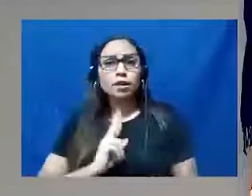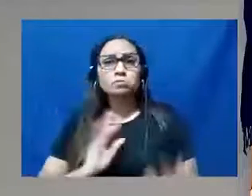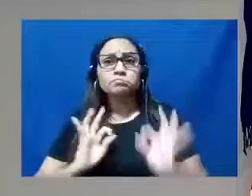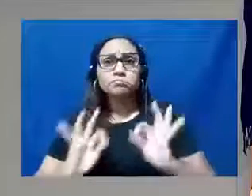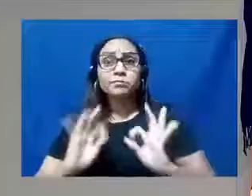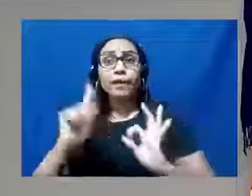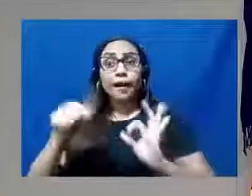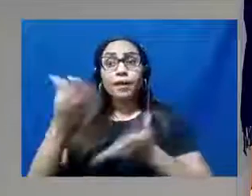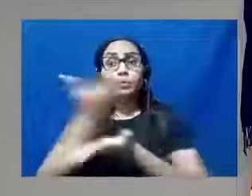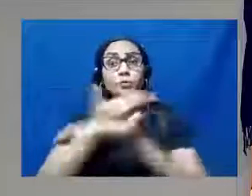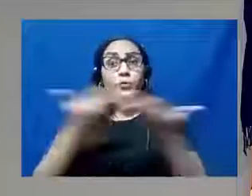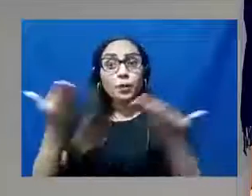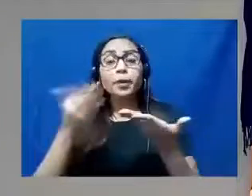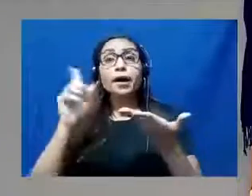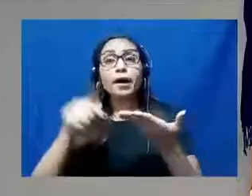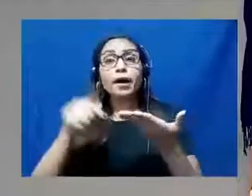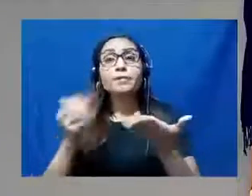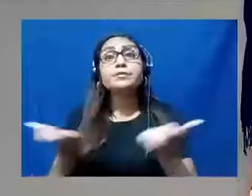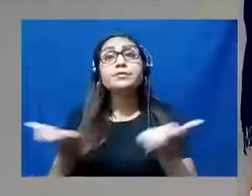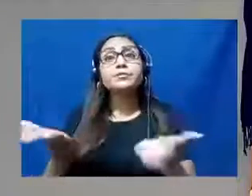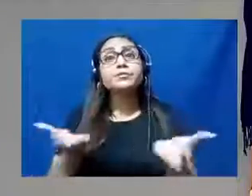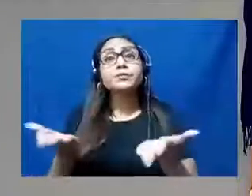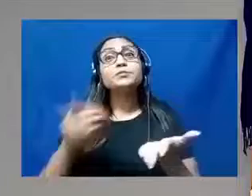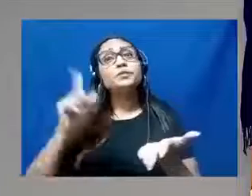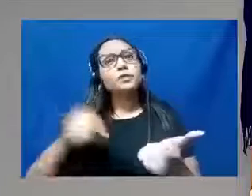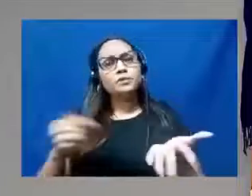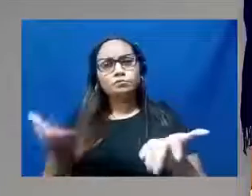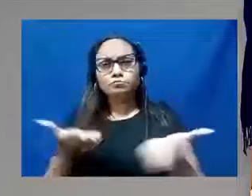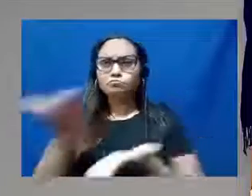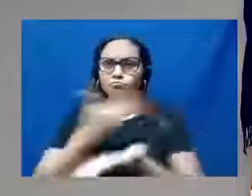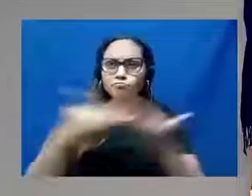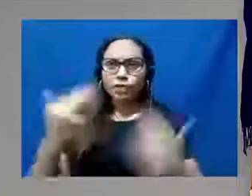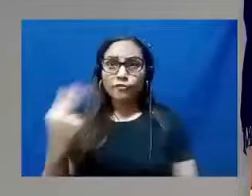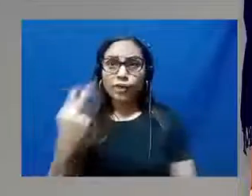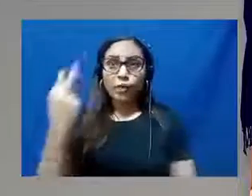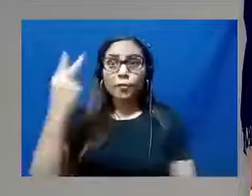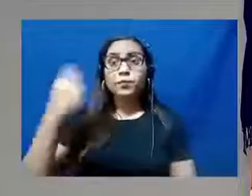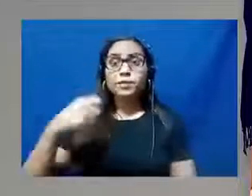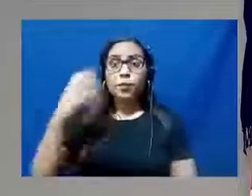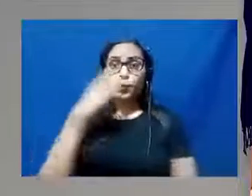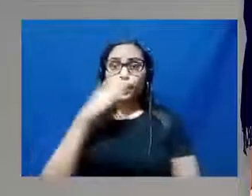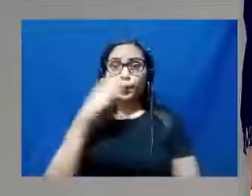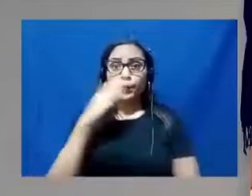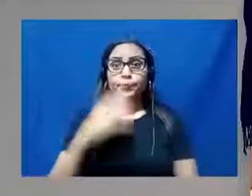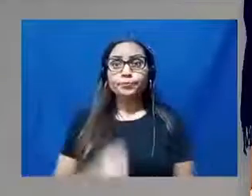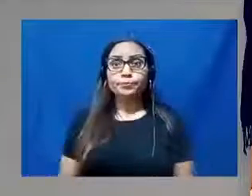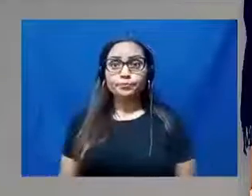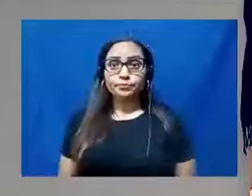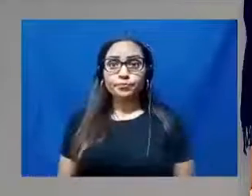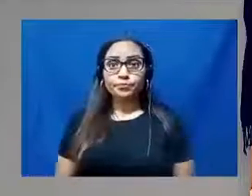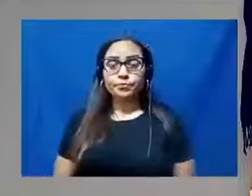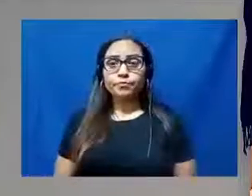troca, é uma prestação de serviço pela uma troca de valor. E isso tem que ter agilidade. Vereador Fernando, quer uma parte?